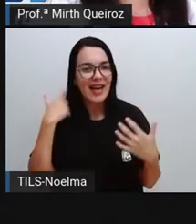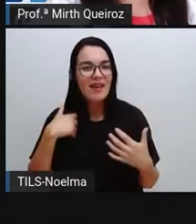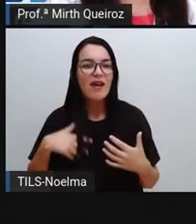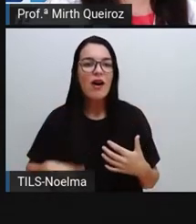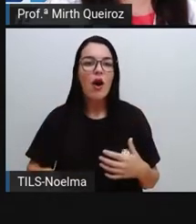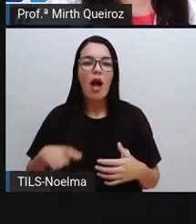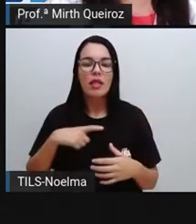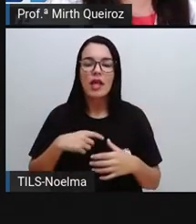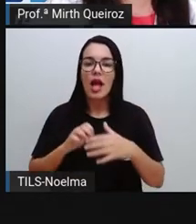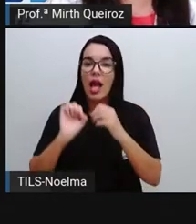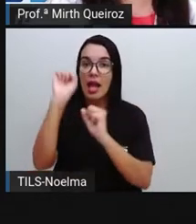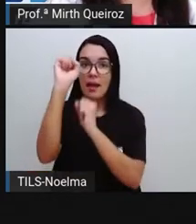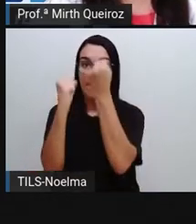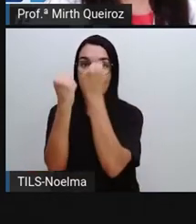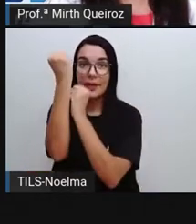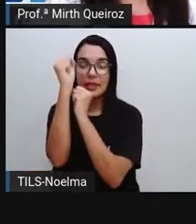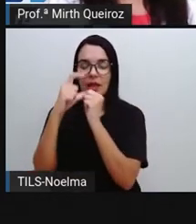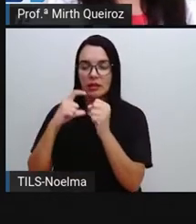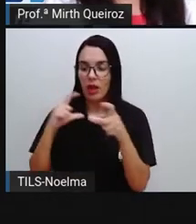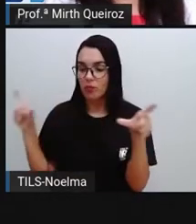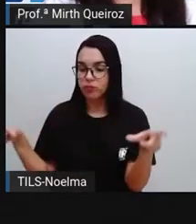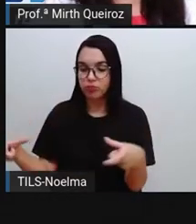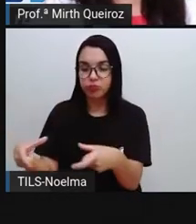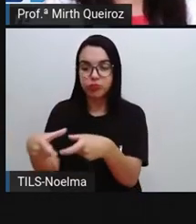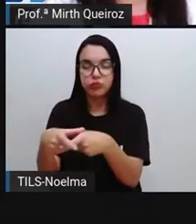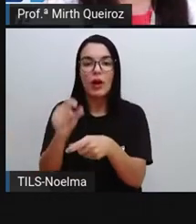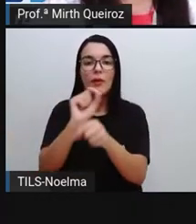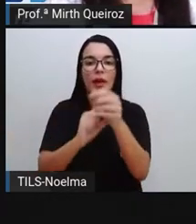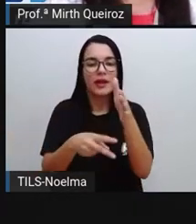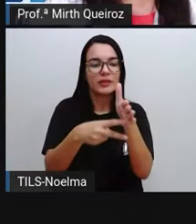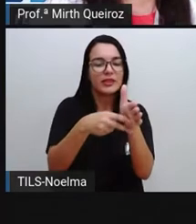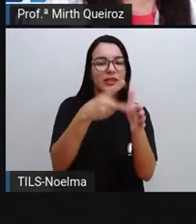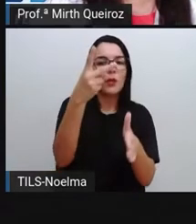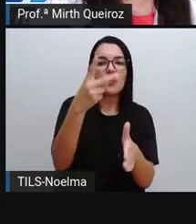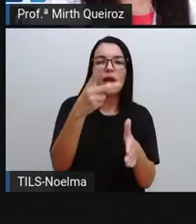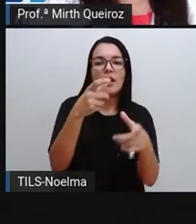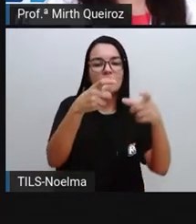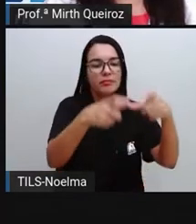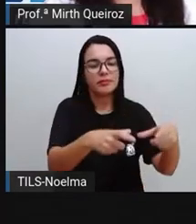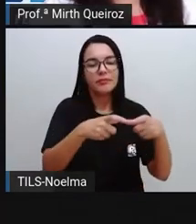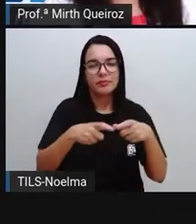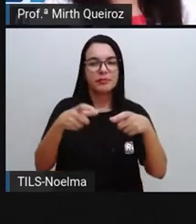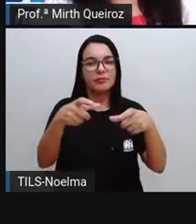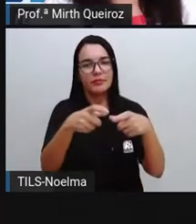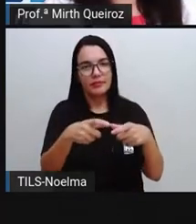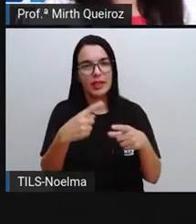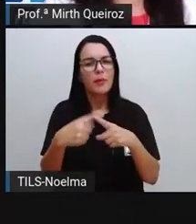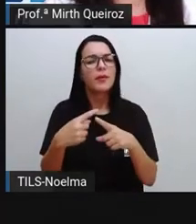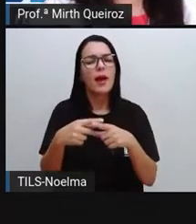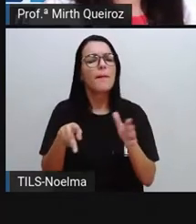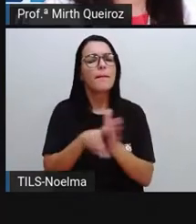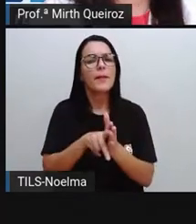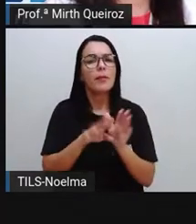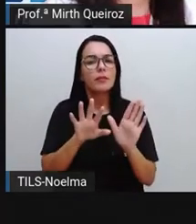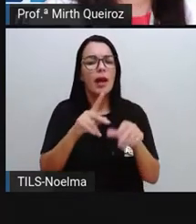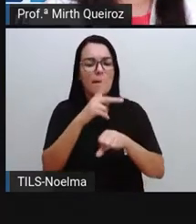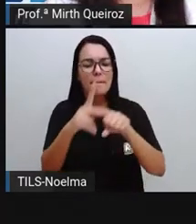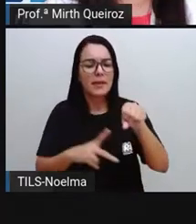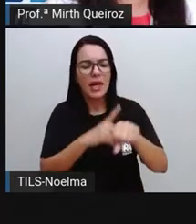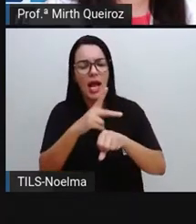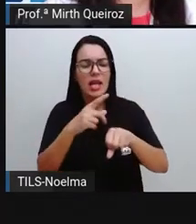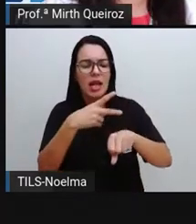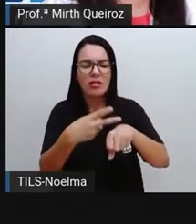caso, fazem parte do setor secundário. Por que que fazem parte do setor secundário a Pirelli, Nestlé,